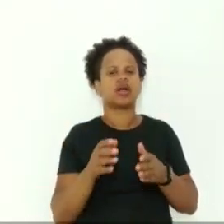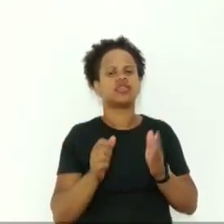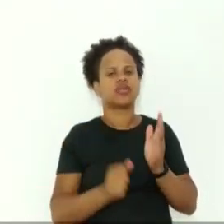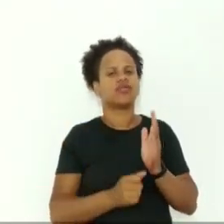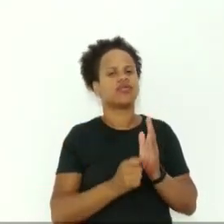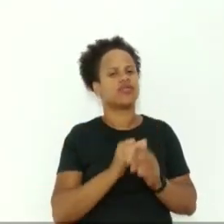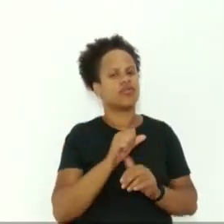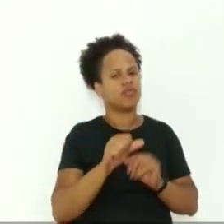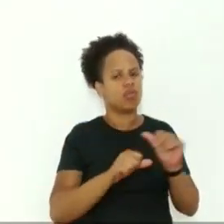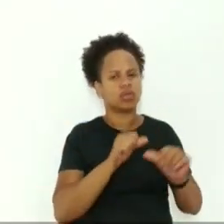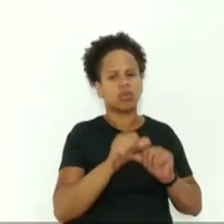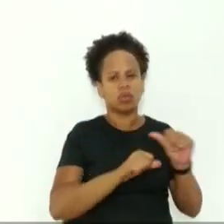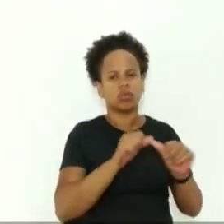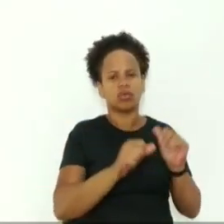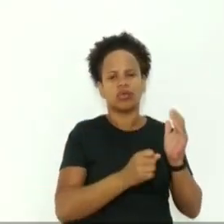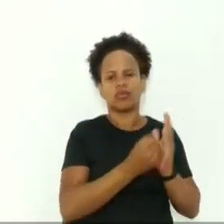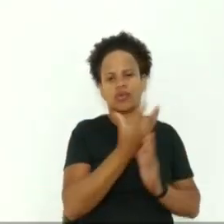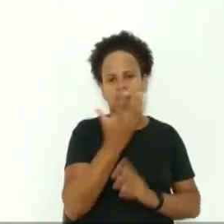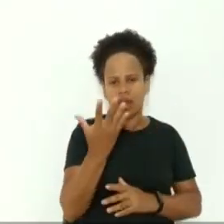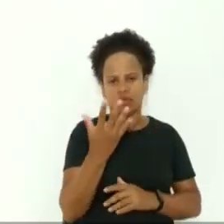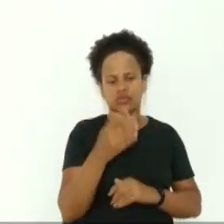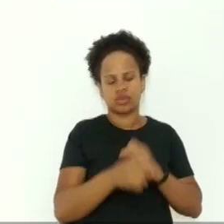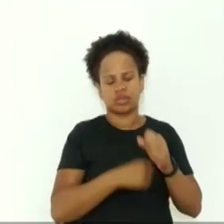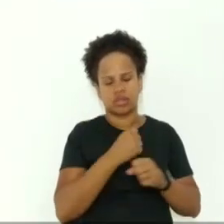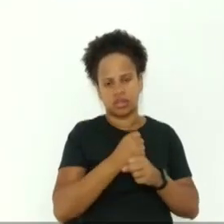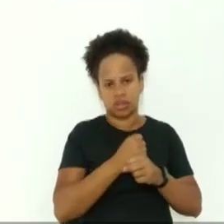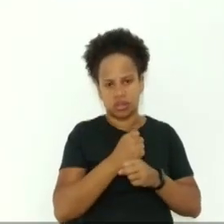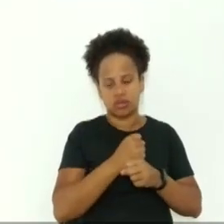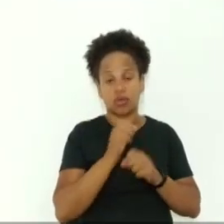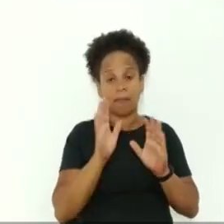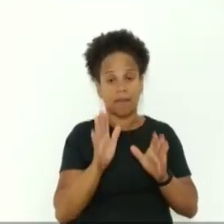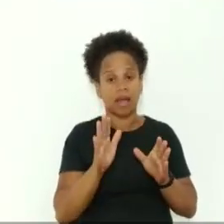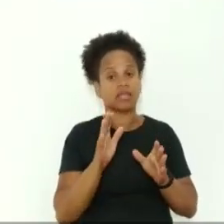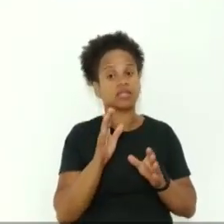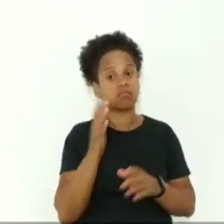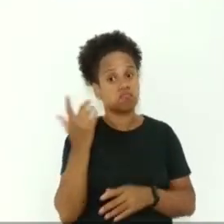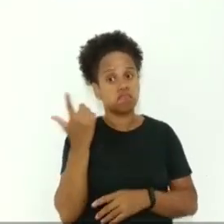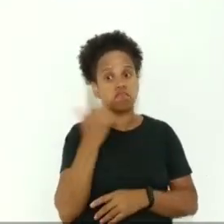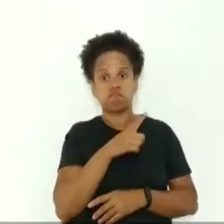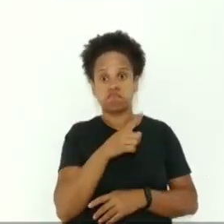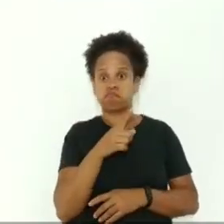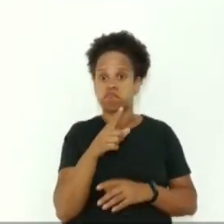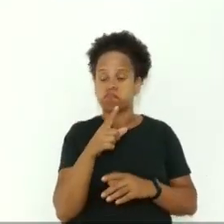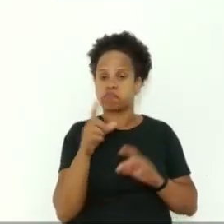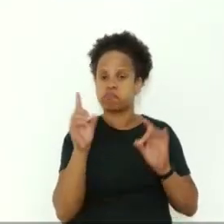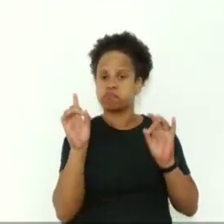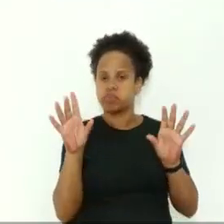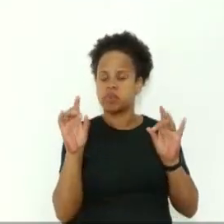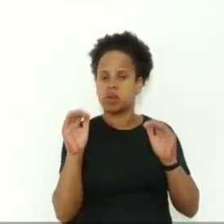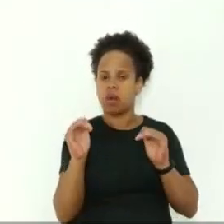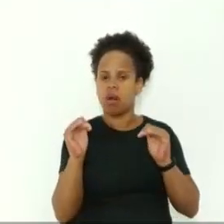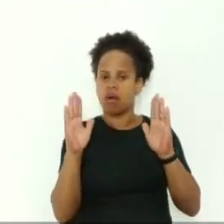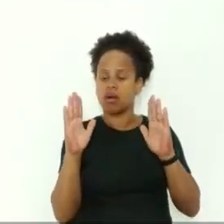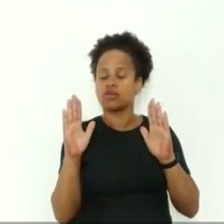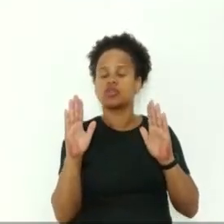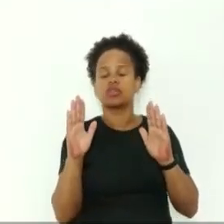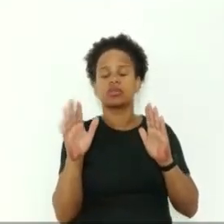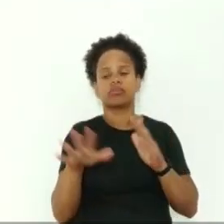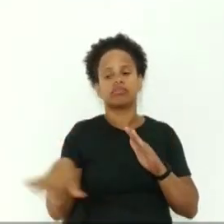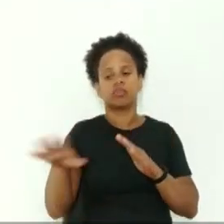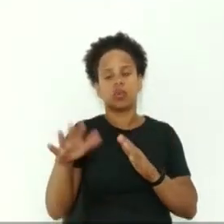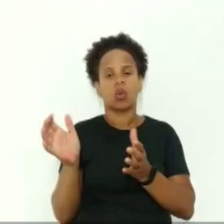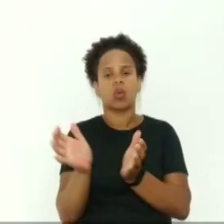ao longo desses anos, mas, assim, é um ganho muito grande para esse segmento das mulheres vítimas de violência